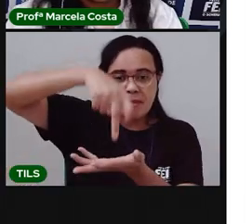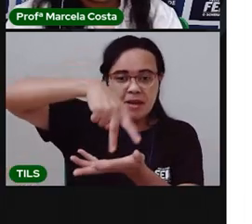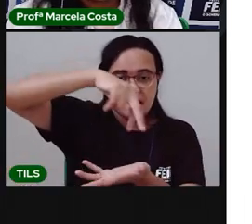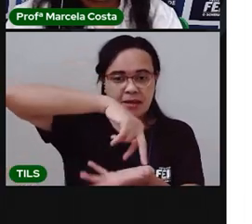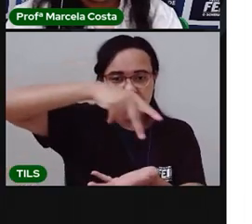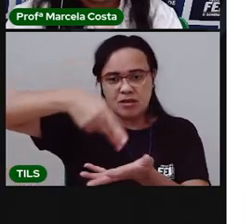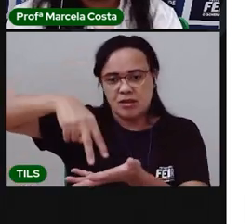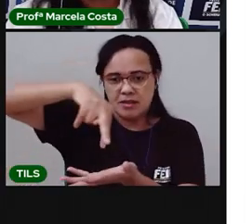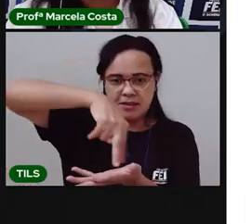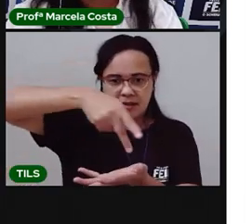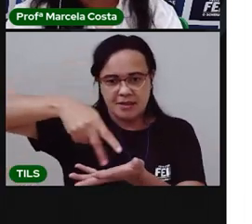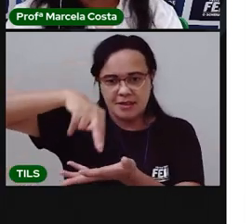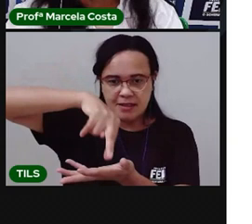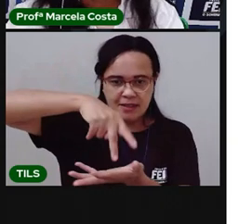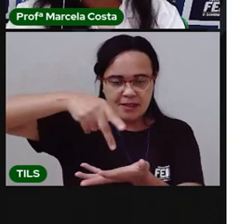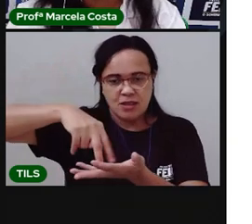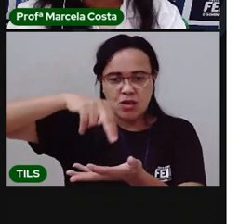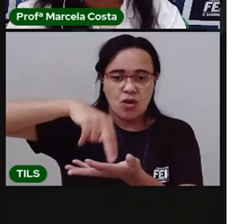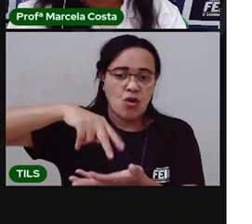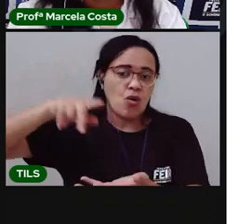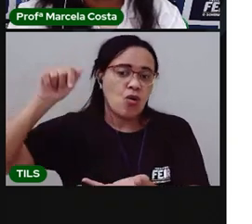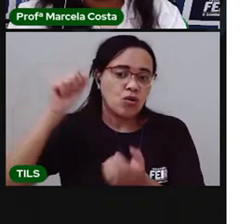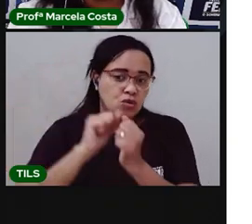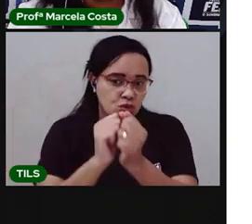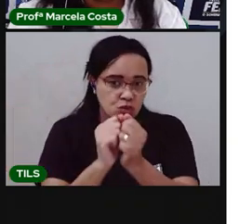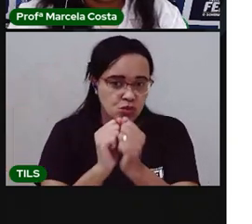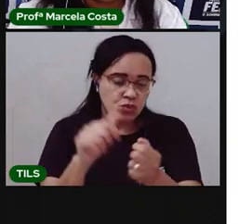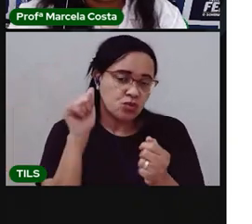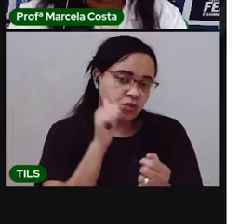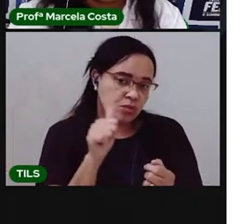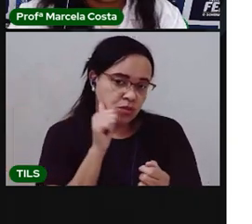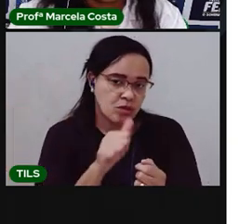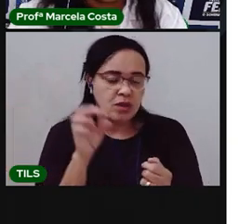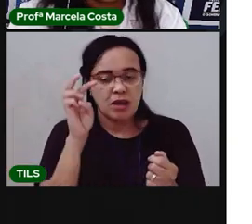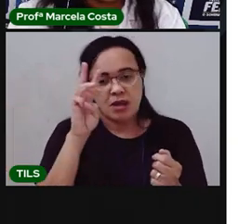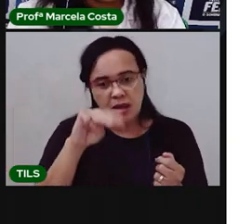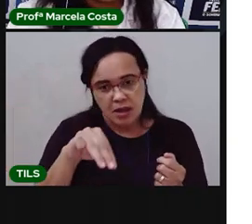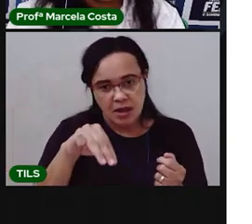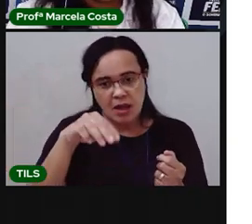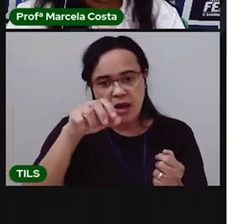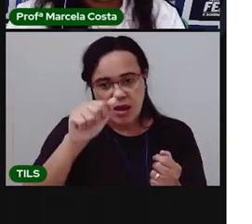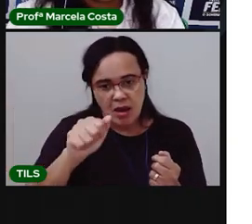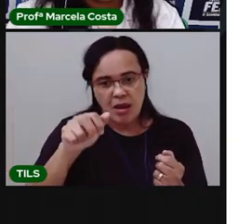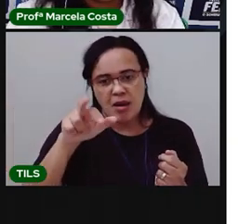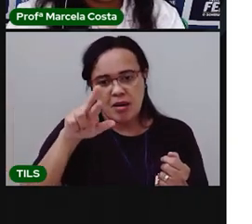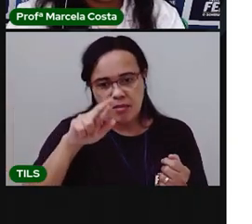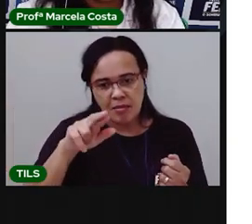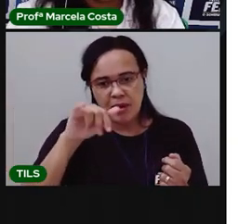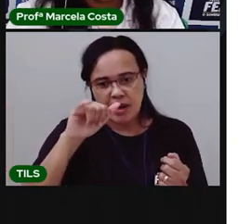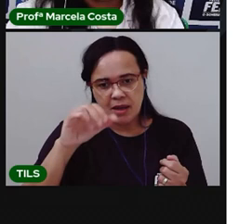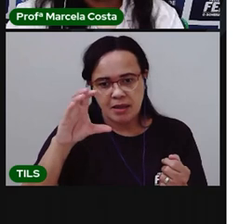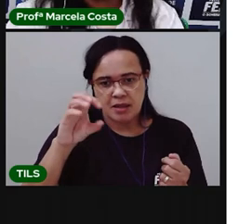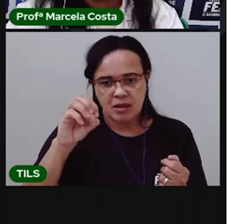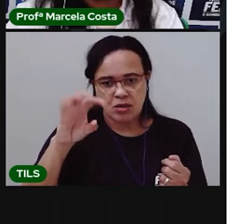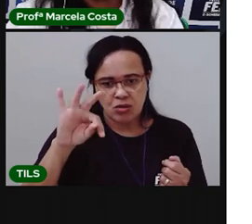valsa, tá? Com maricota. Olha a maricota aqui.